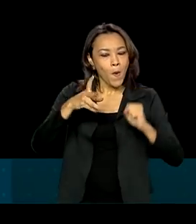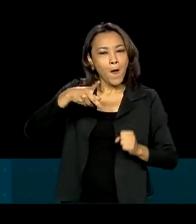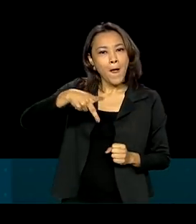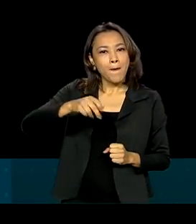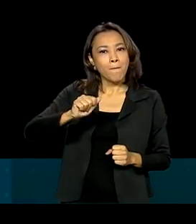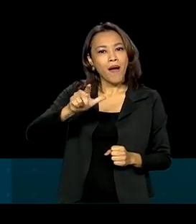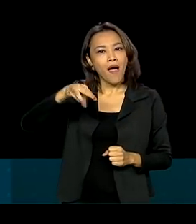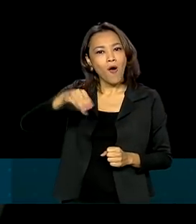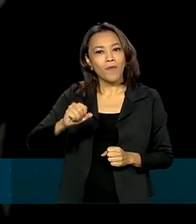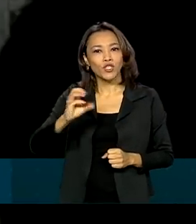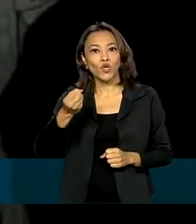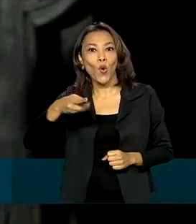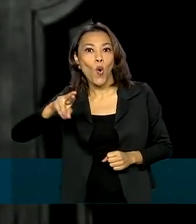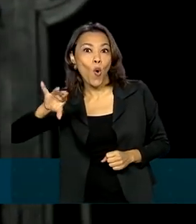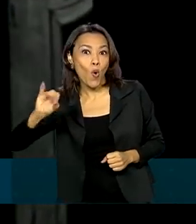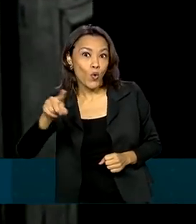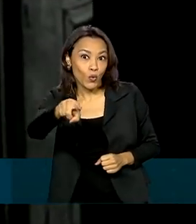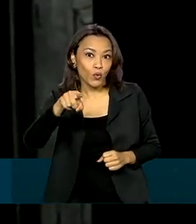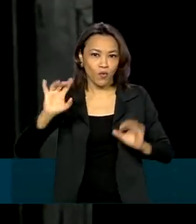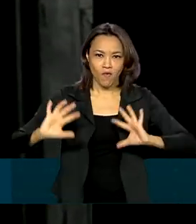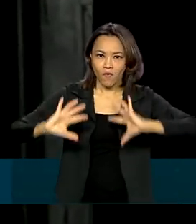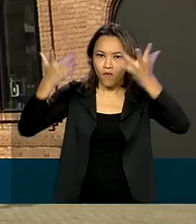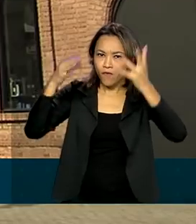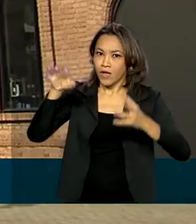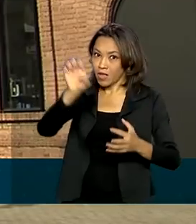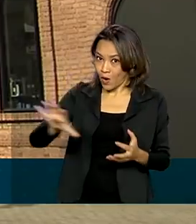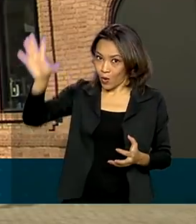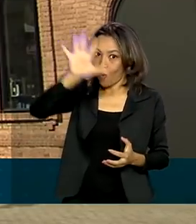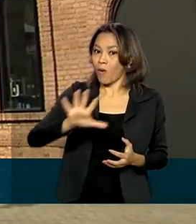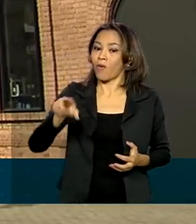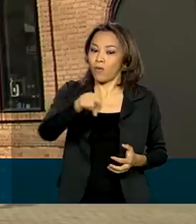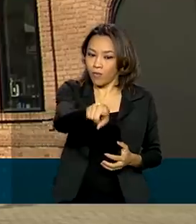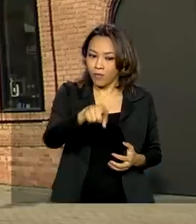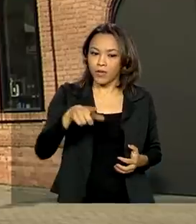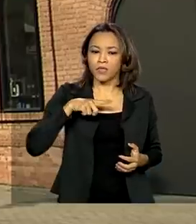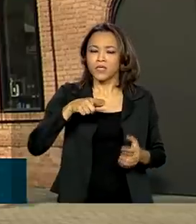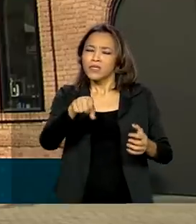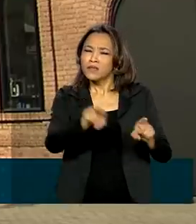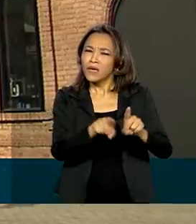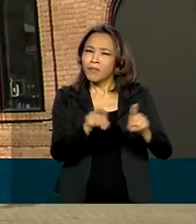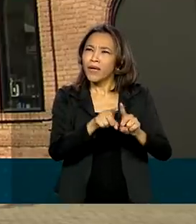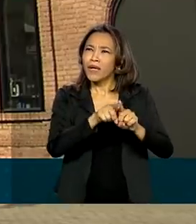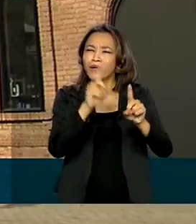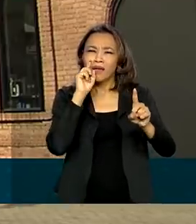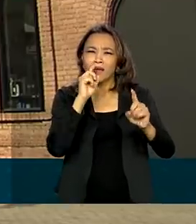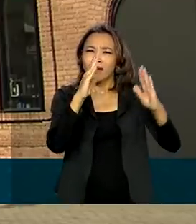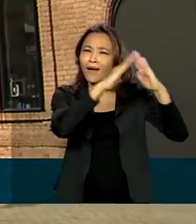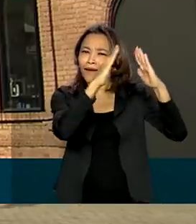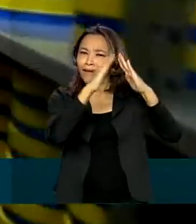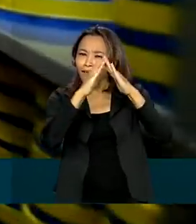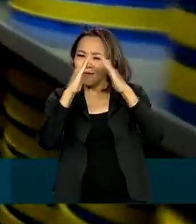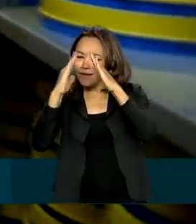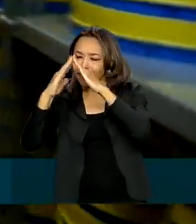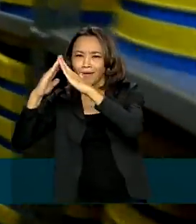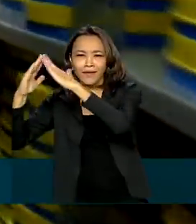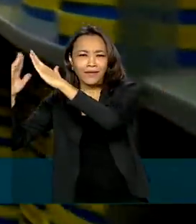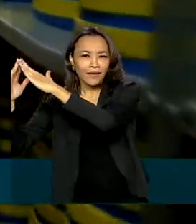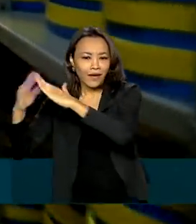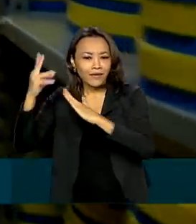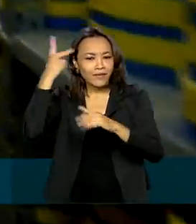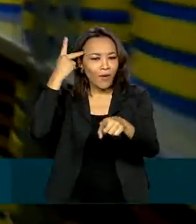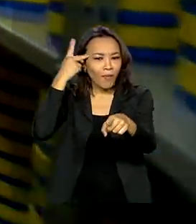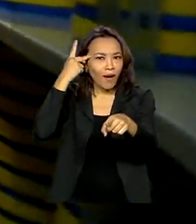maior festival de cinema europeu, o de Cannes. O conjunto de prédios de tijolinhos na zona sul de São Paulo